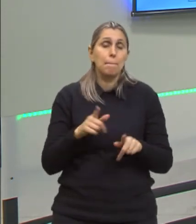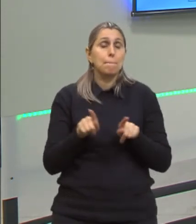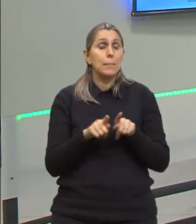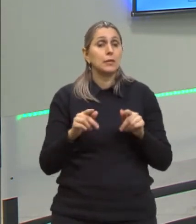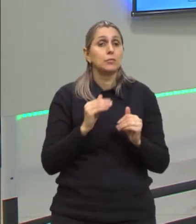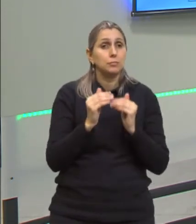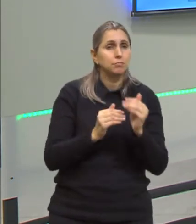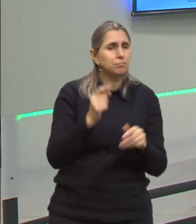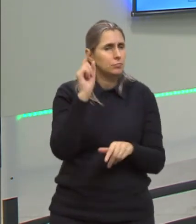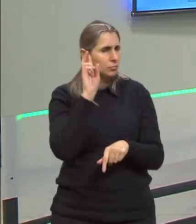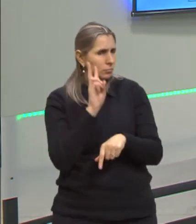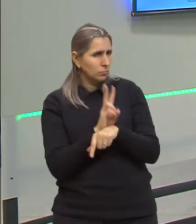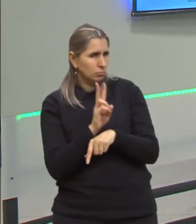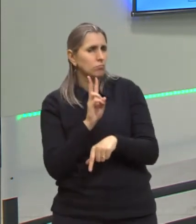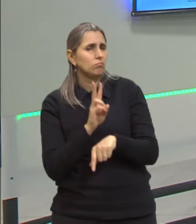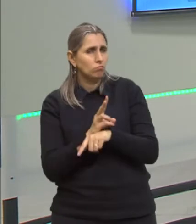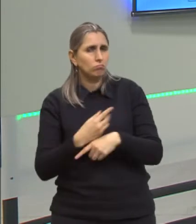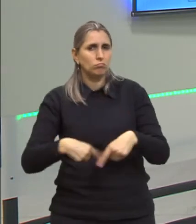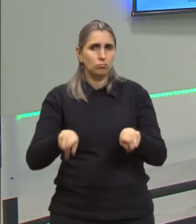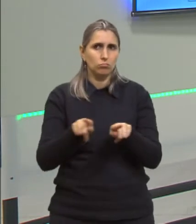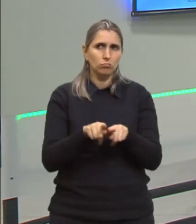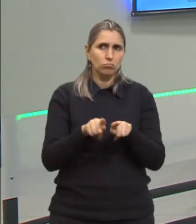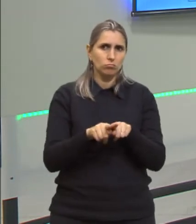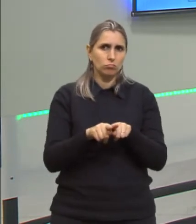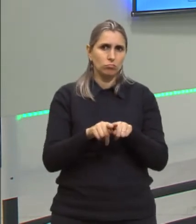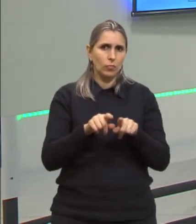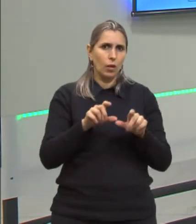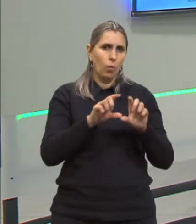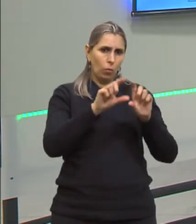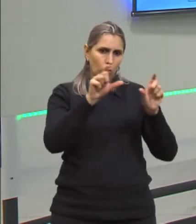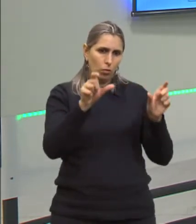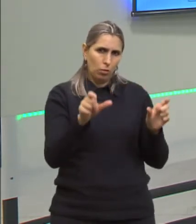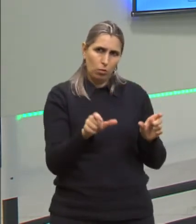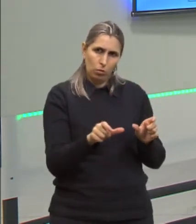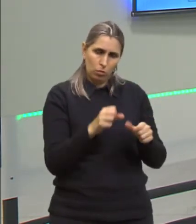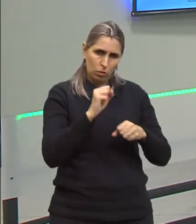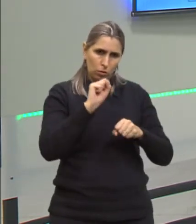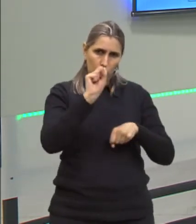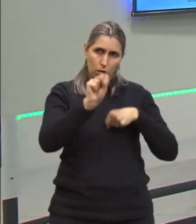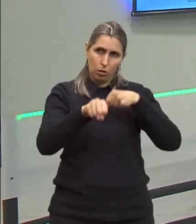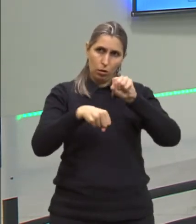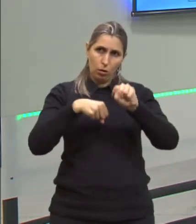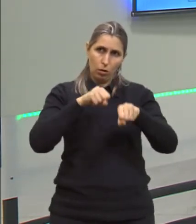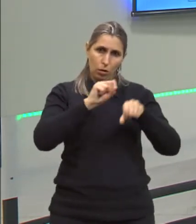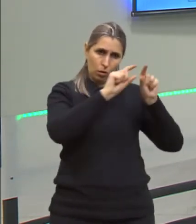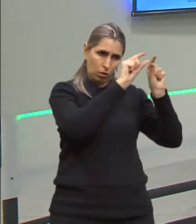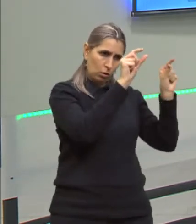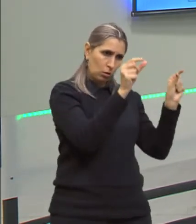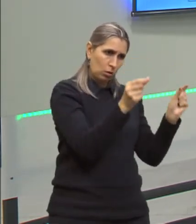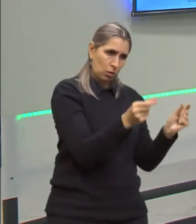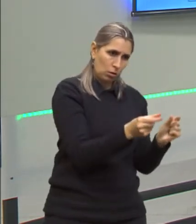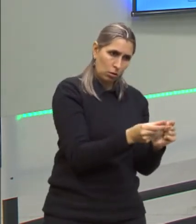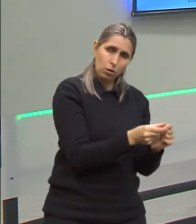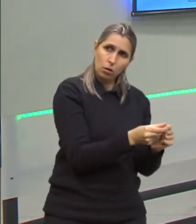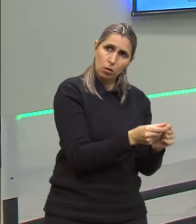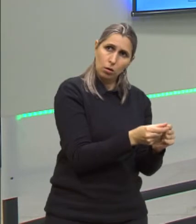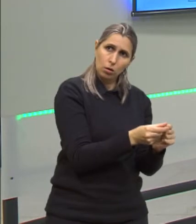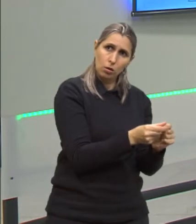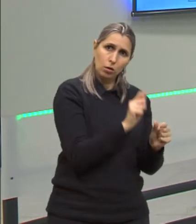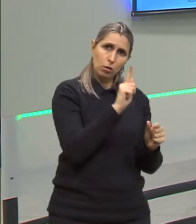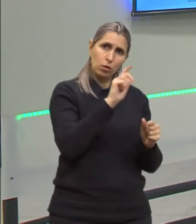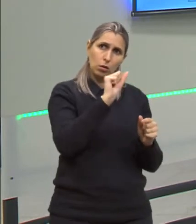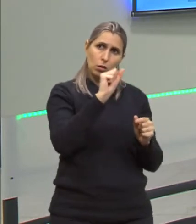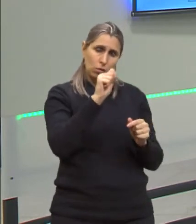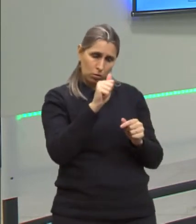processo nós temos que cuidar. Também vai encher o pneu da bicicleta lá. Já vimos que a dilatação dos gases ela é